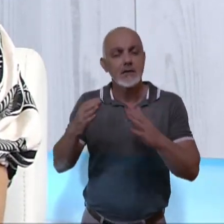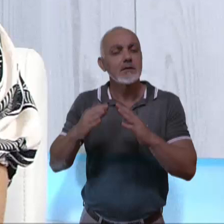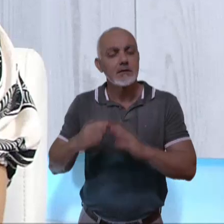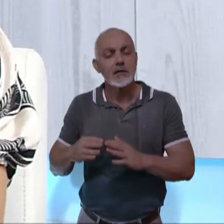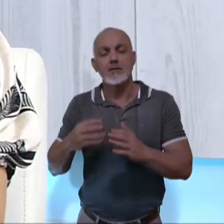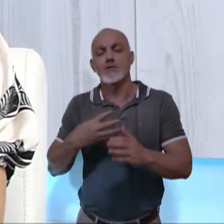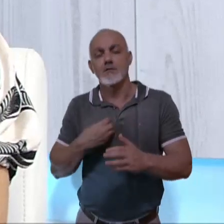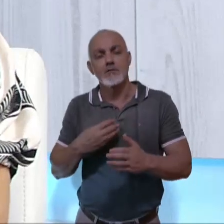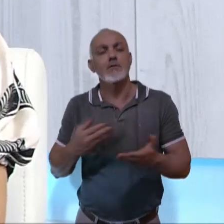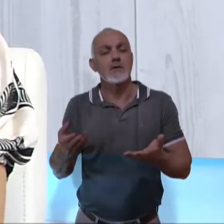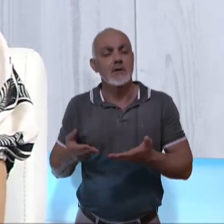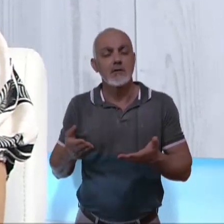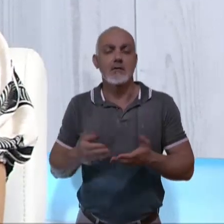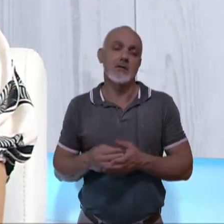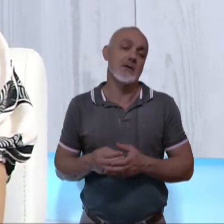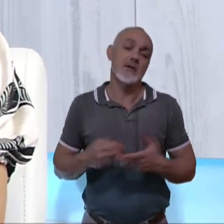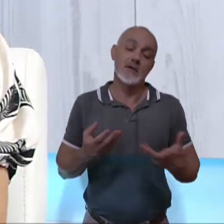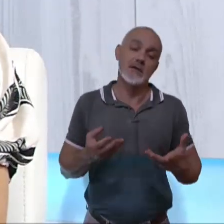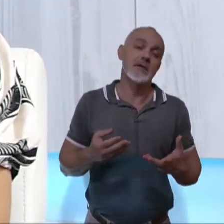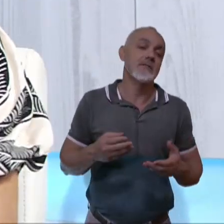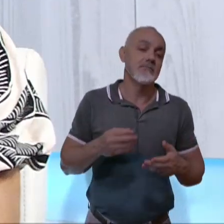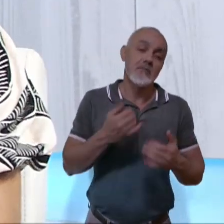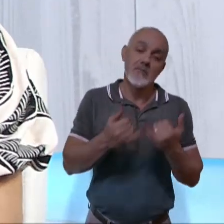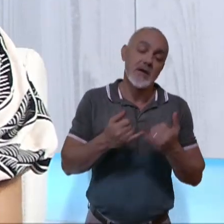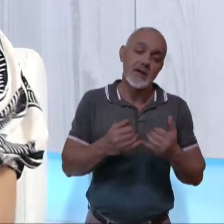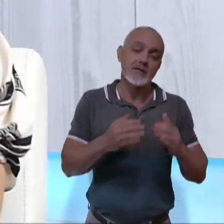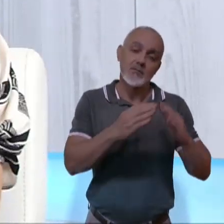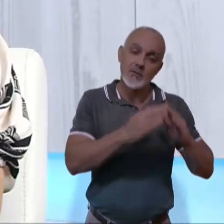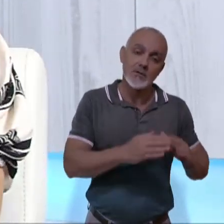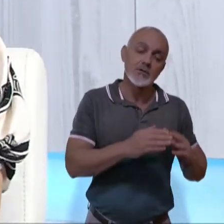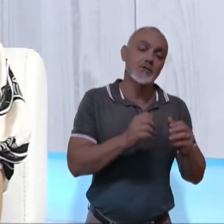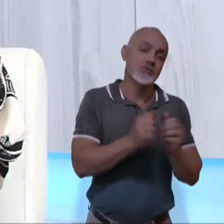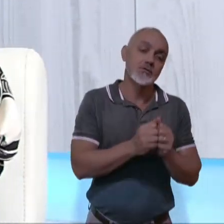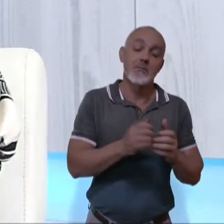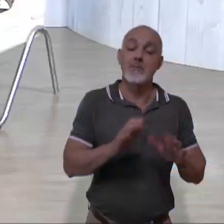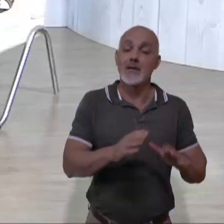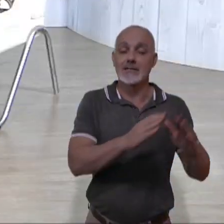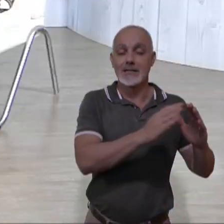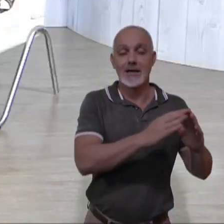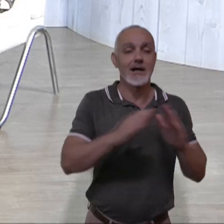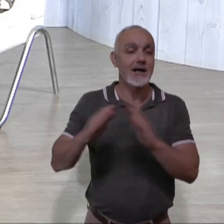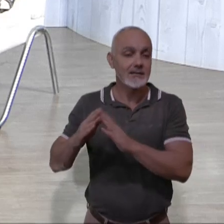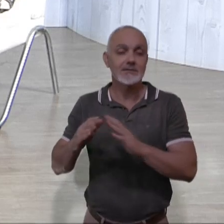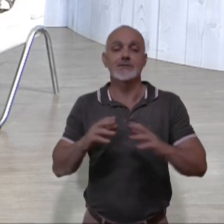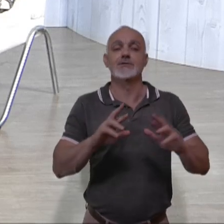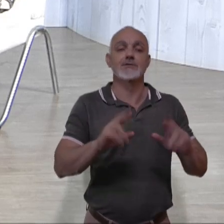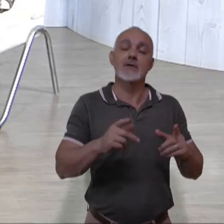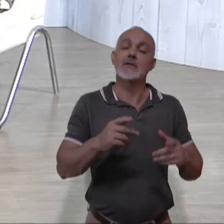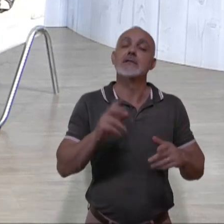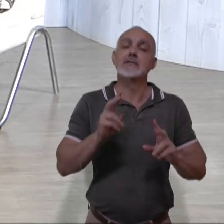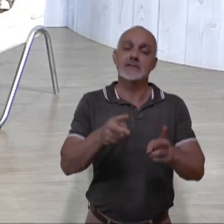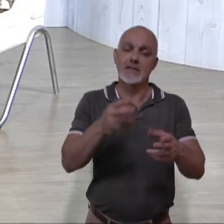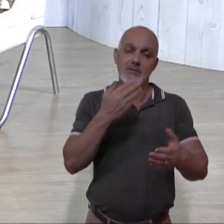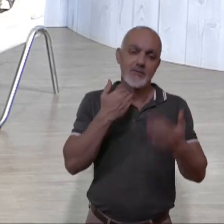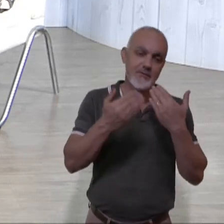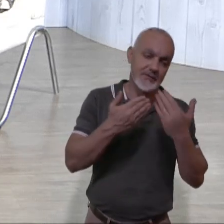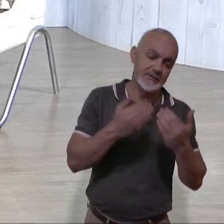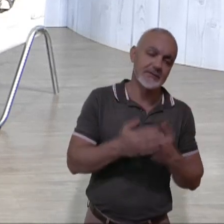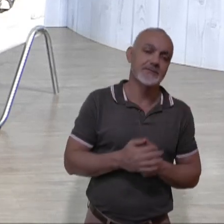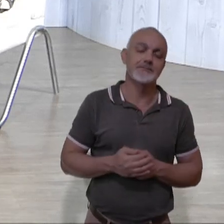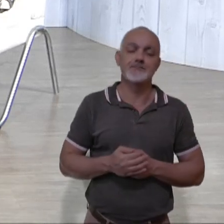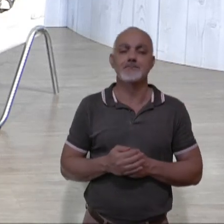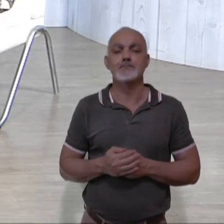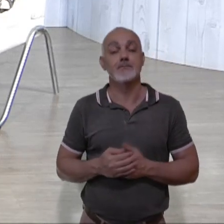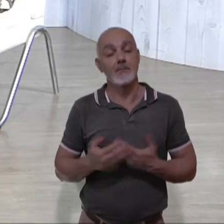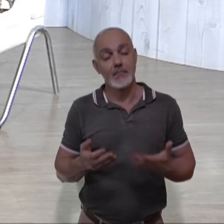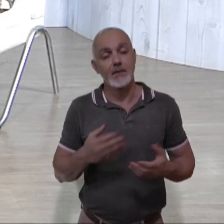é assim, é como se estivesse morando junto, mas em casa separada, cuidando de um filho. Mas sempre conversando. Sempre conversando. Certo. Ivânia,